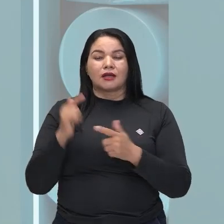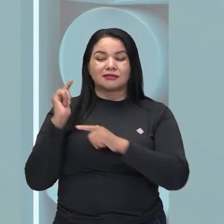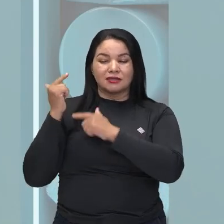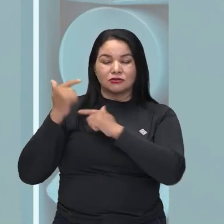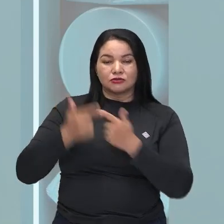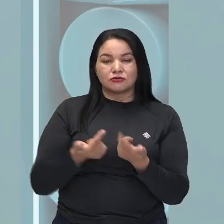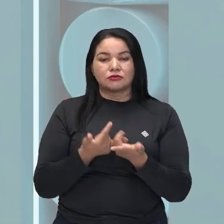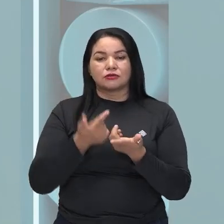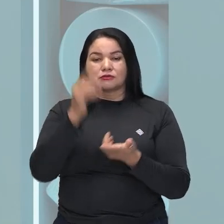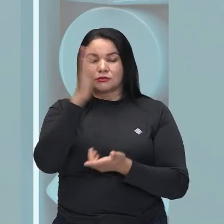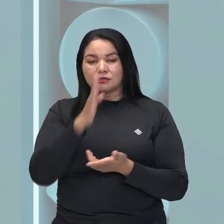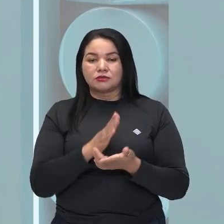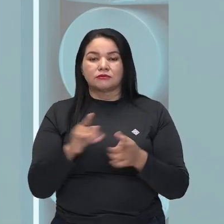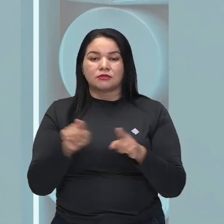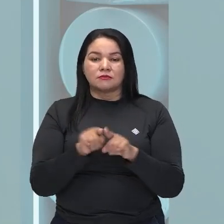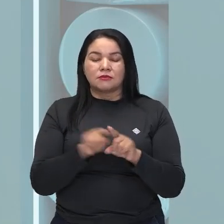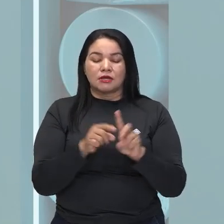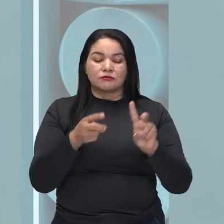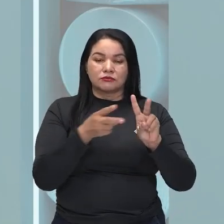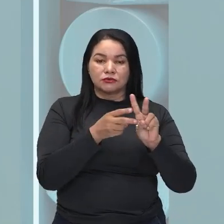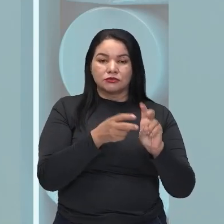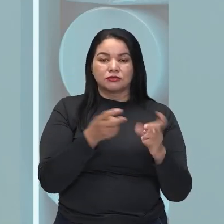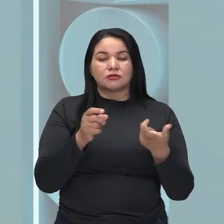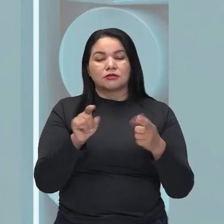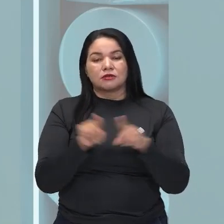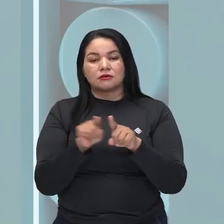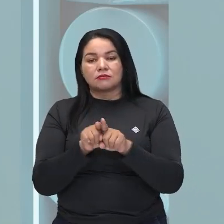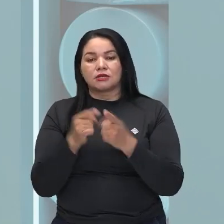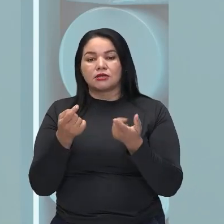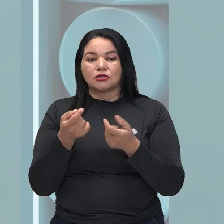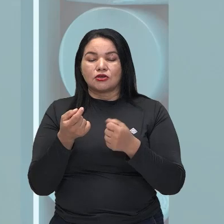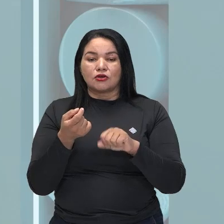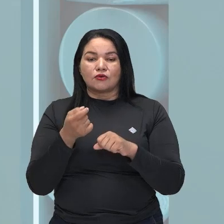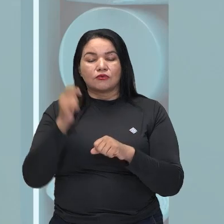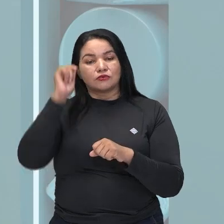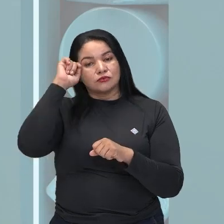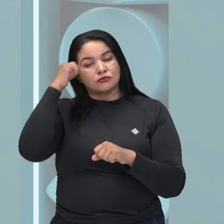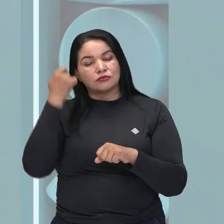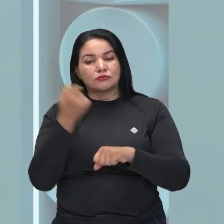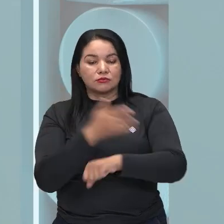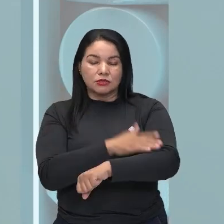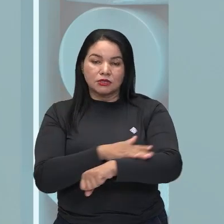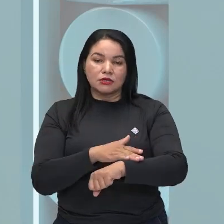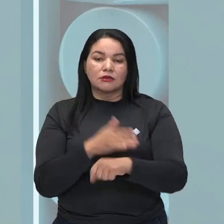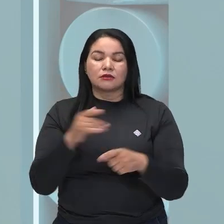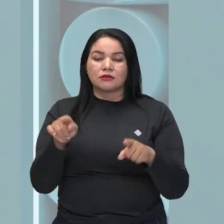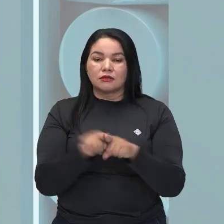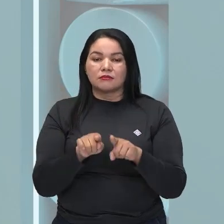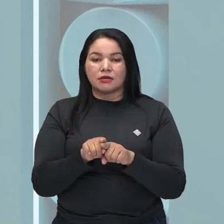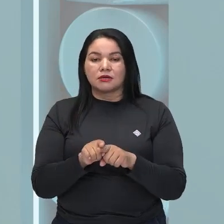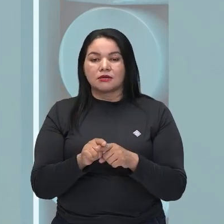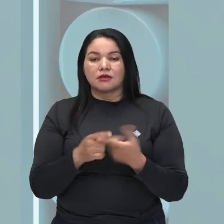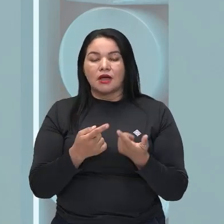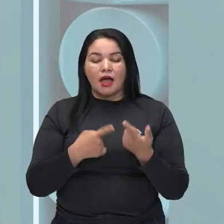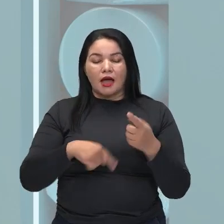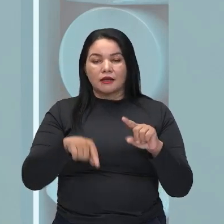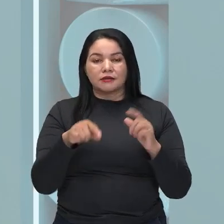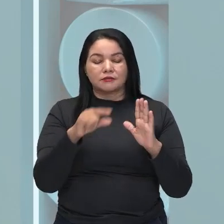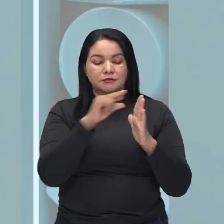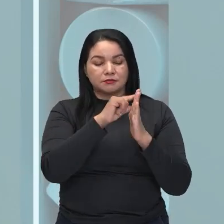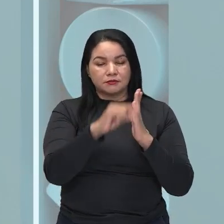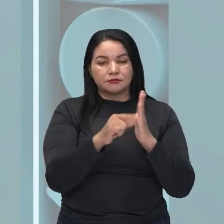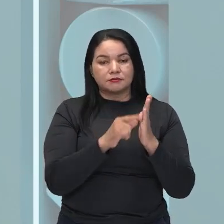indígena, de quilombolas também, o não reconhecimento do Estado. E observem que nós tivemos no primeiro parágrafo a